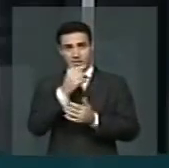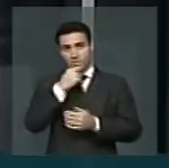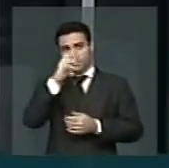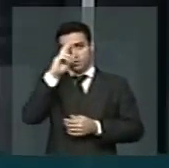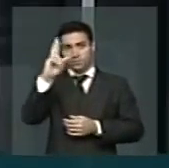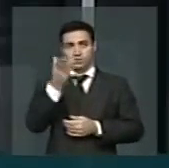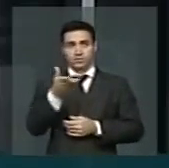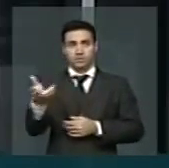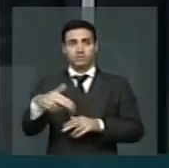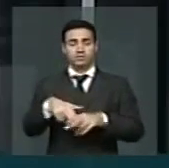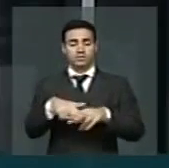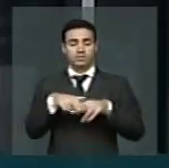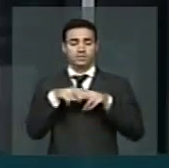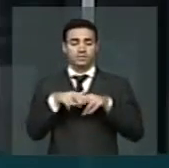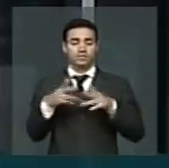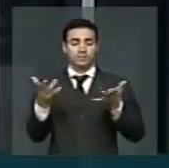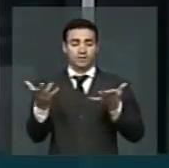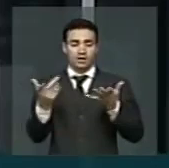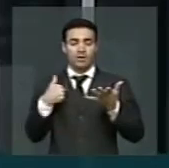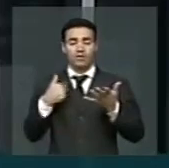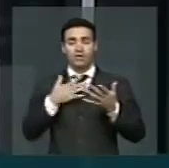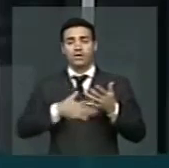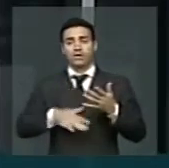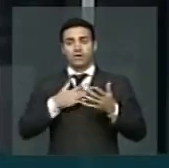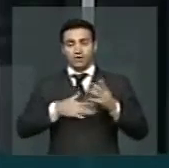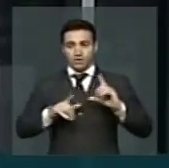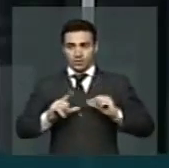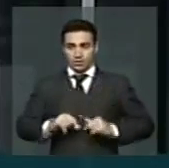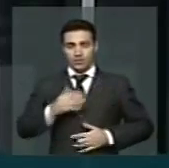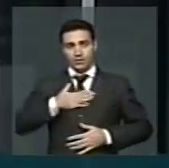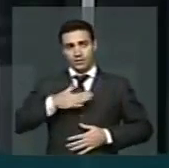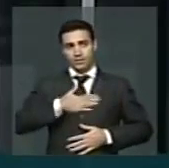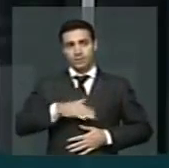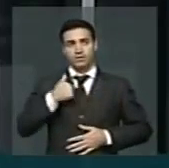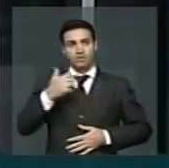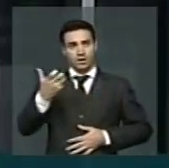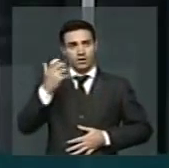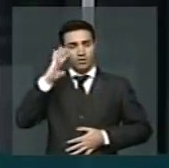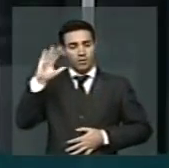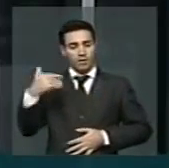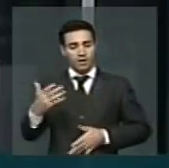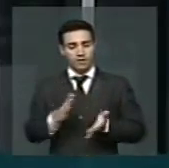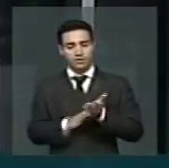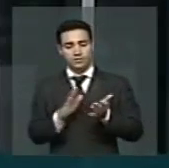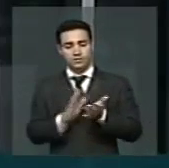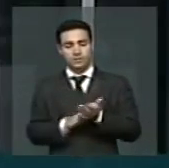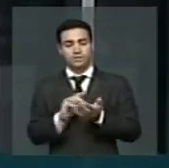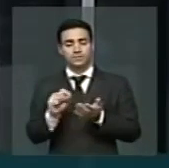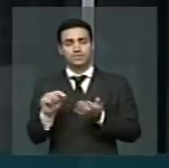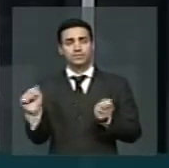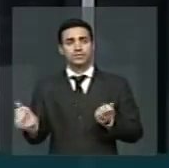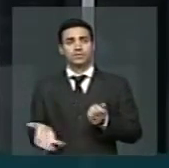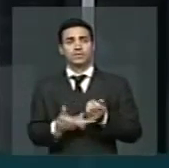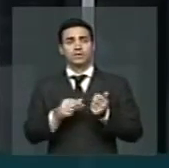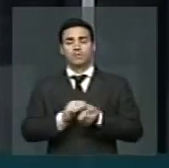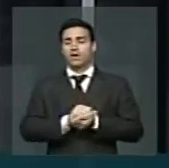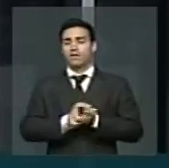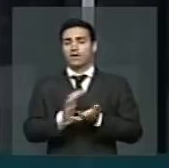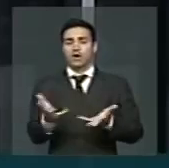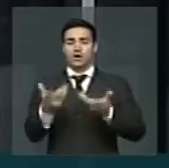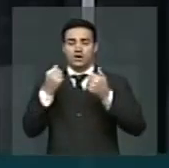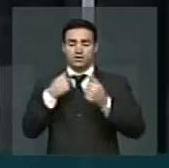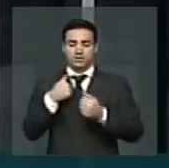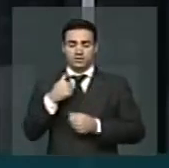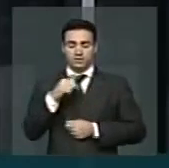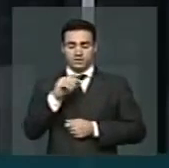e agora baixando já o tom quero homenagear a gloriosa corporação